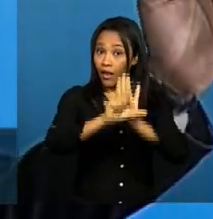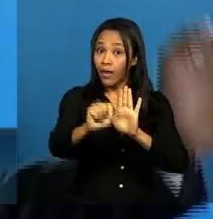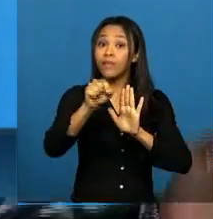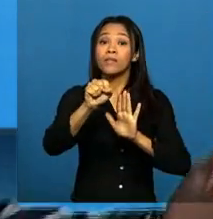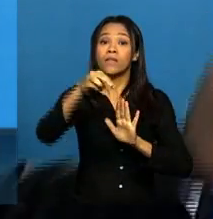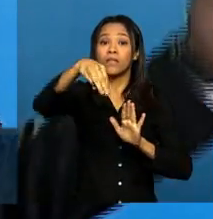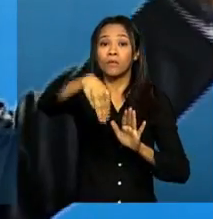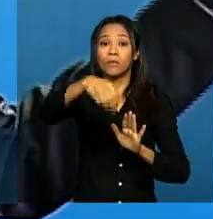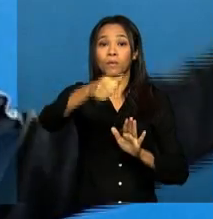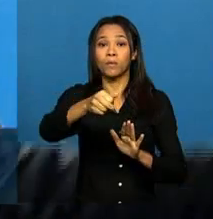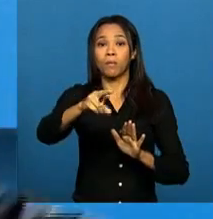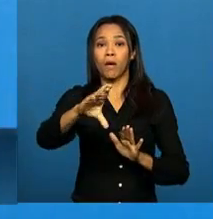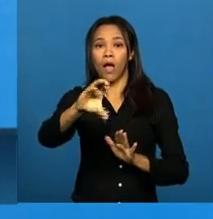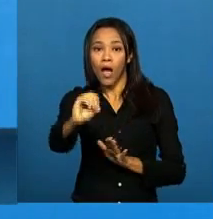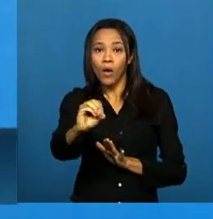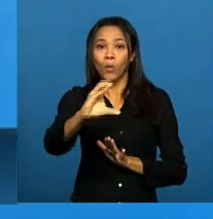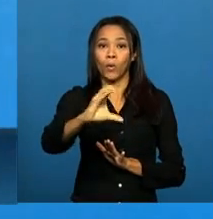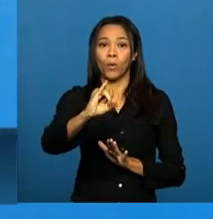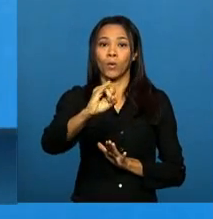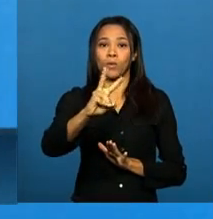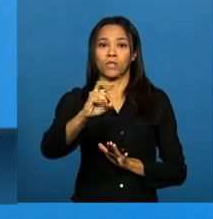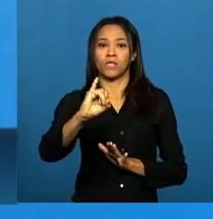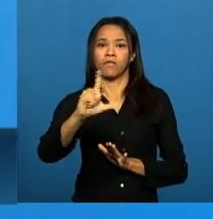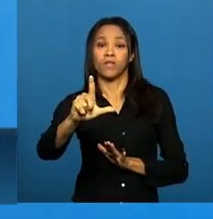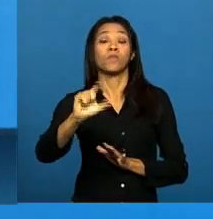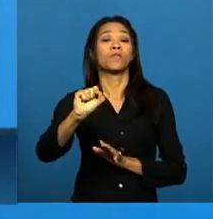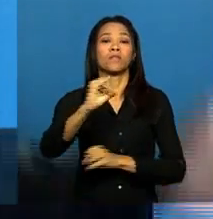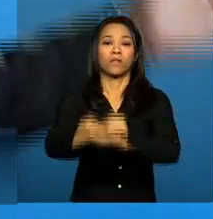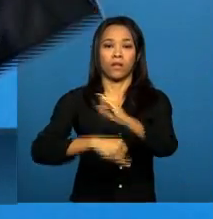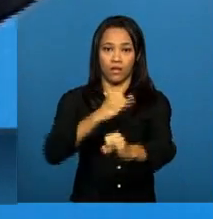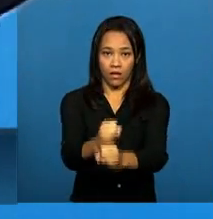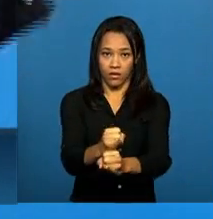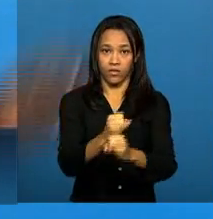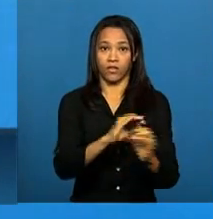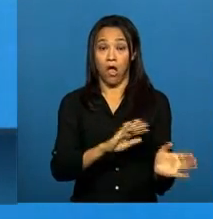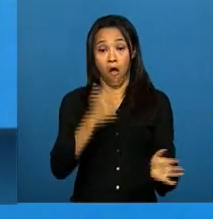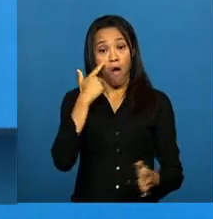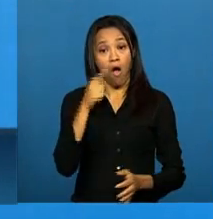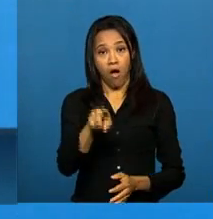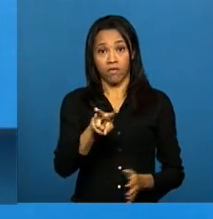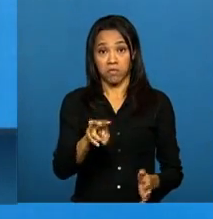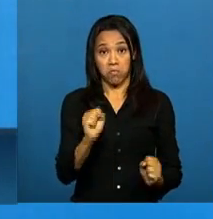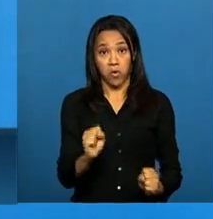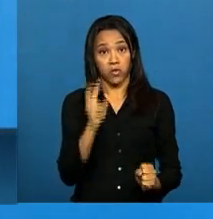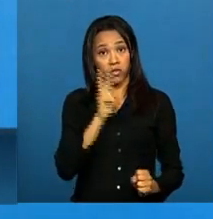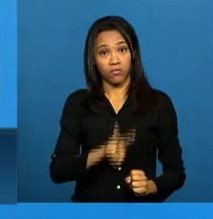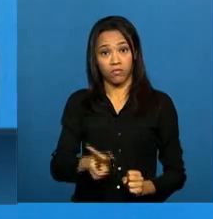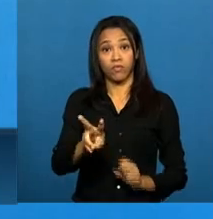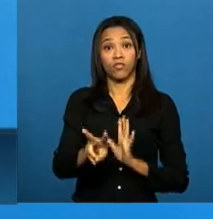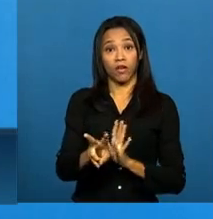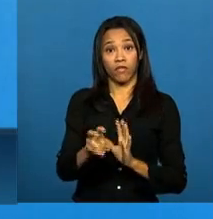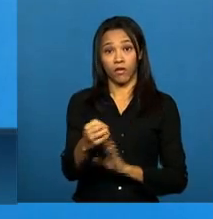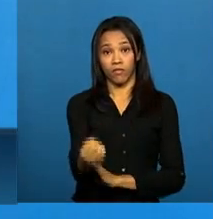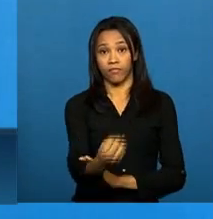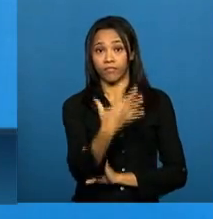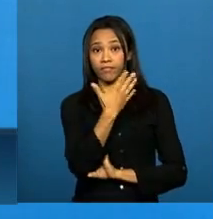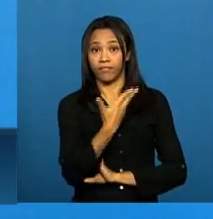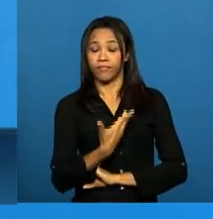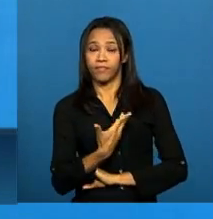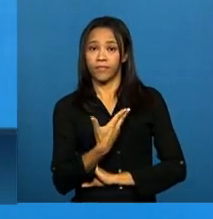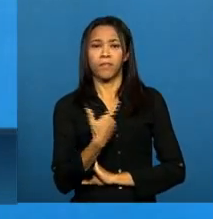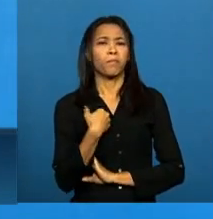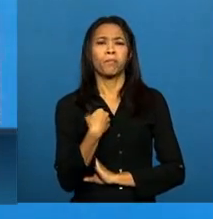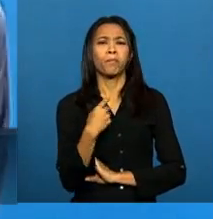Essa plataforma que todas e todos vocês já podem visualizar por meio desse telão. Ela